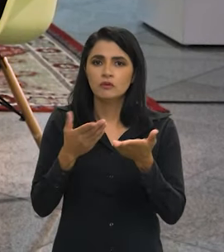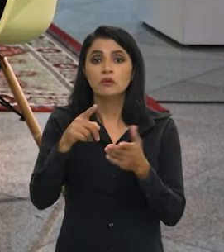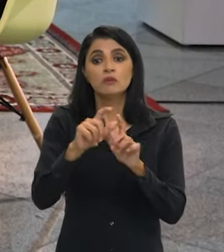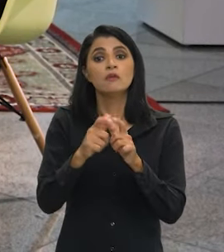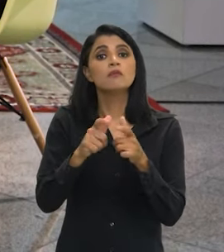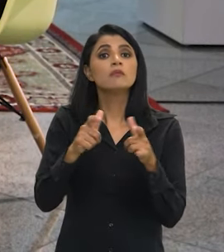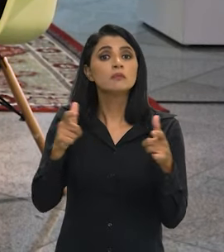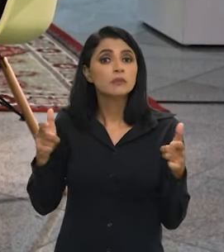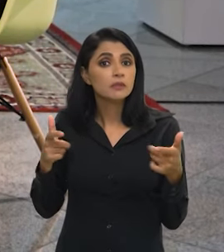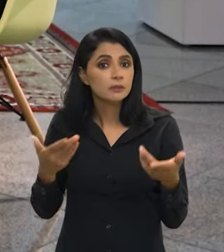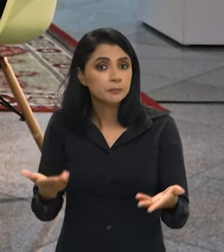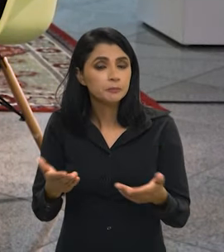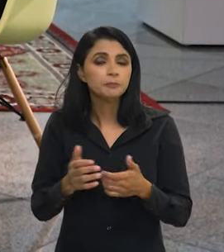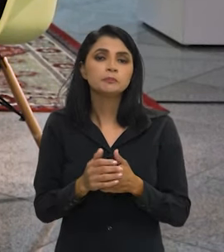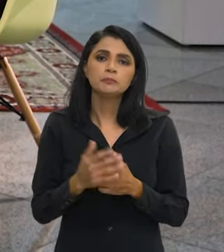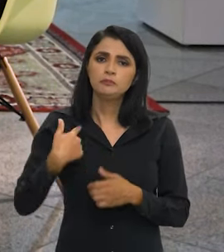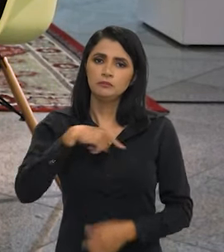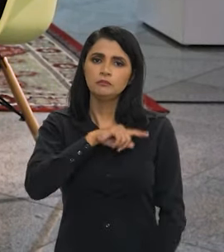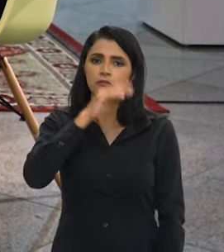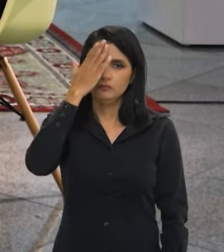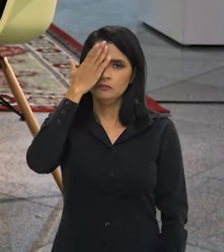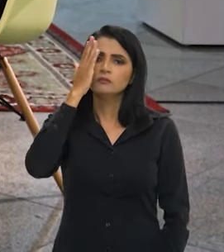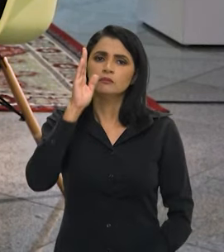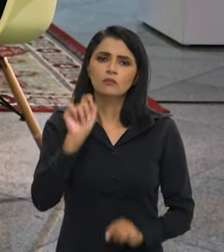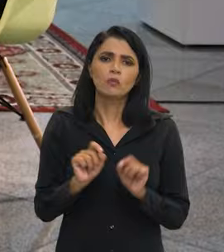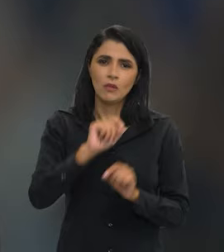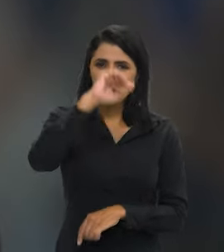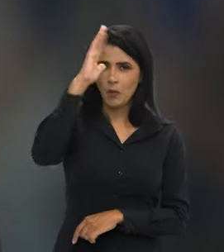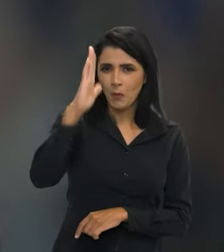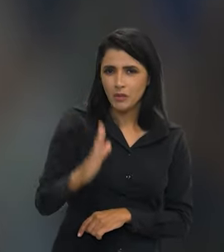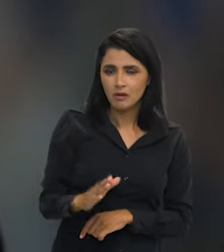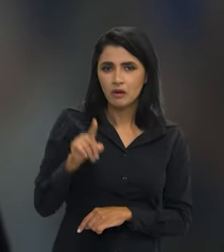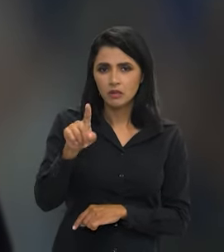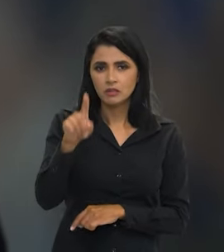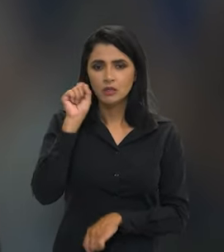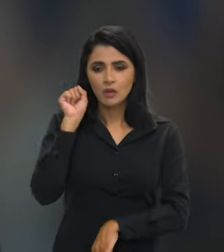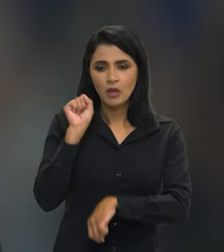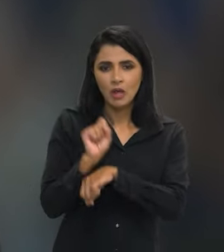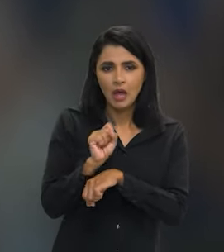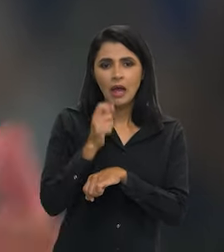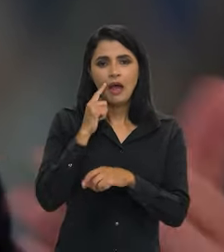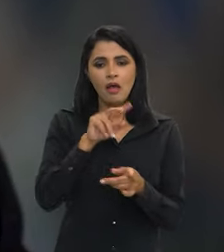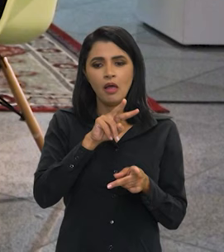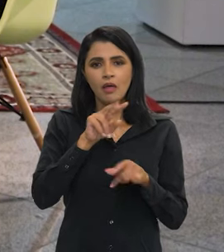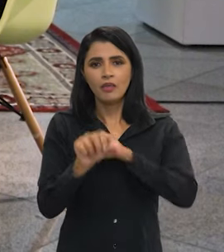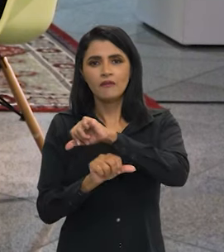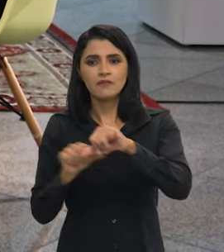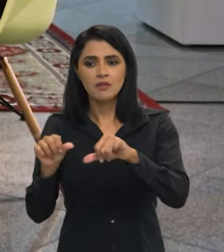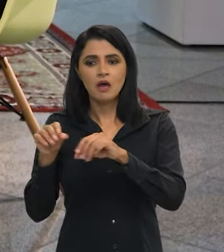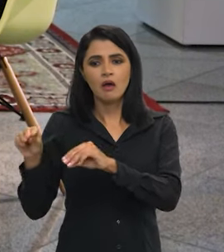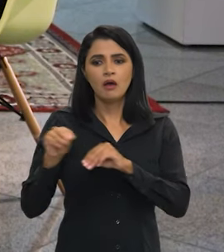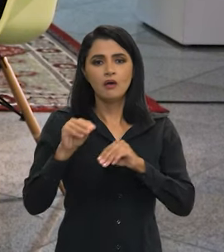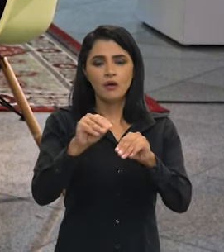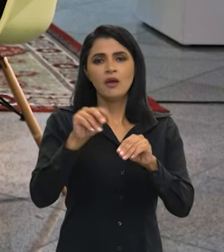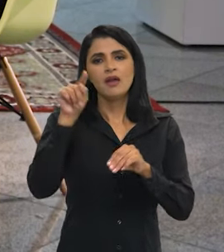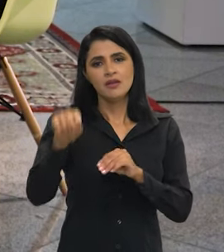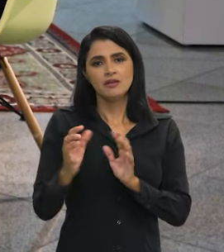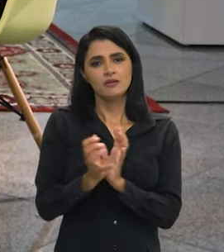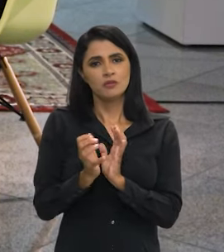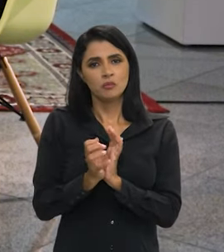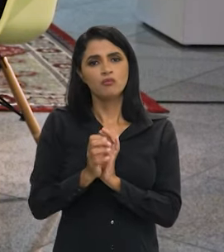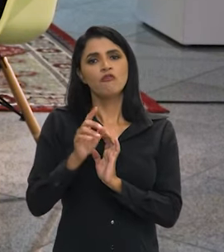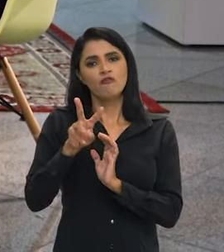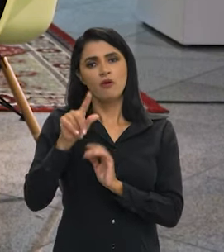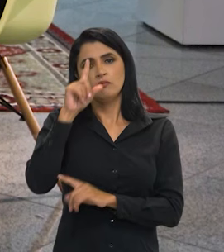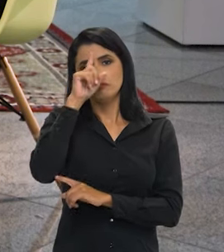desconto. Esse público cada vez vai ser maior. A gente sabe que o Brasil já acabou a transição demográfica e esse